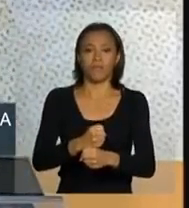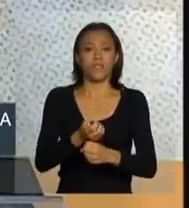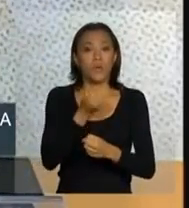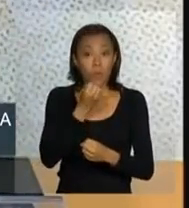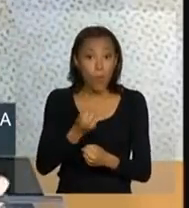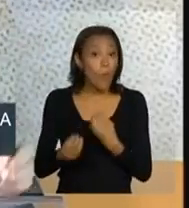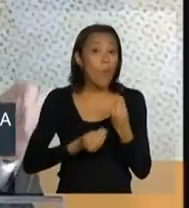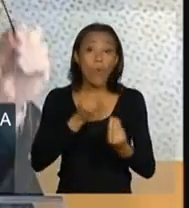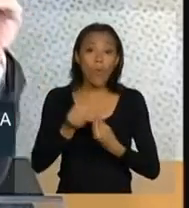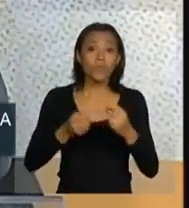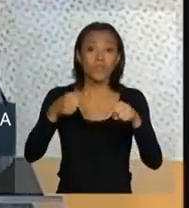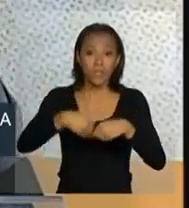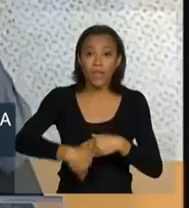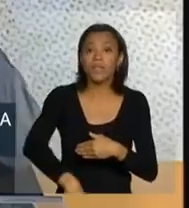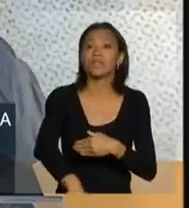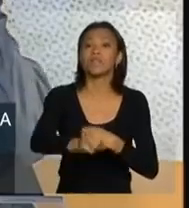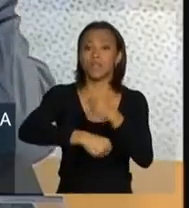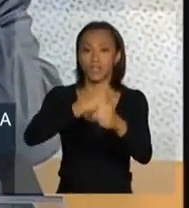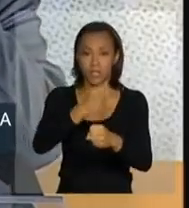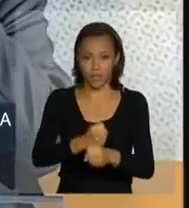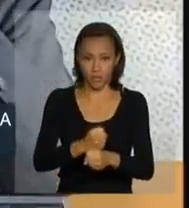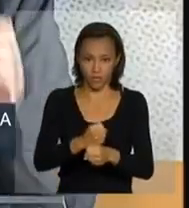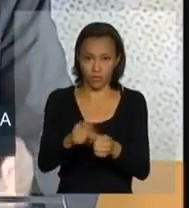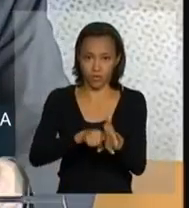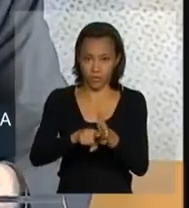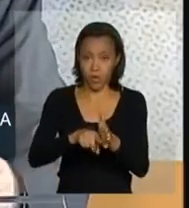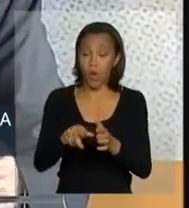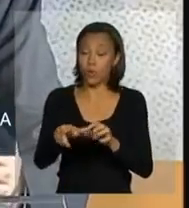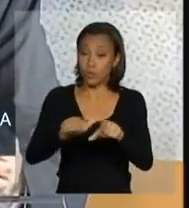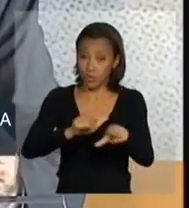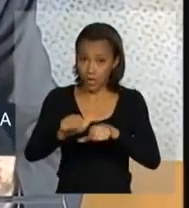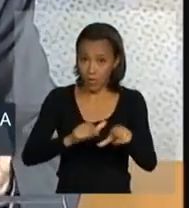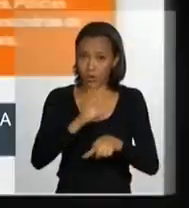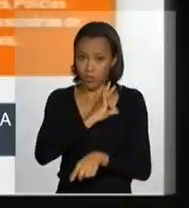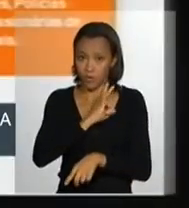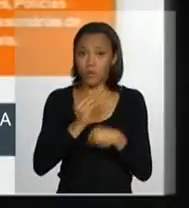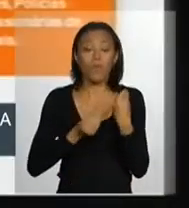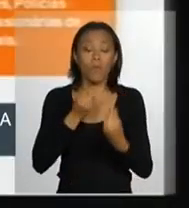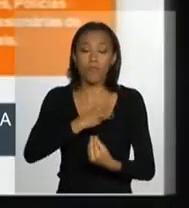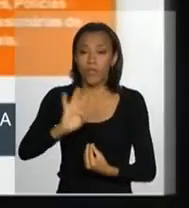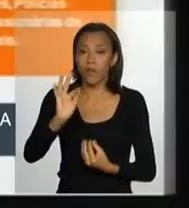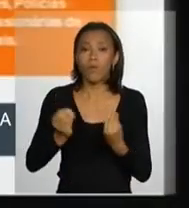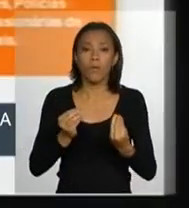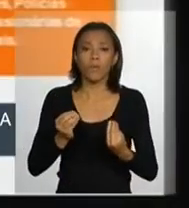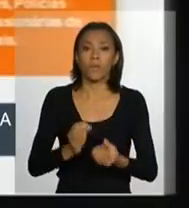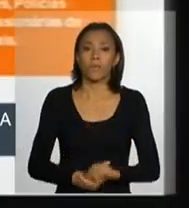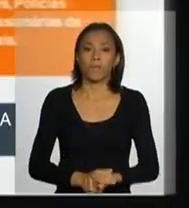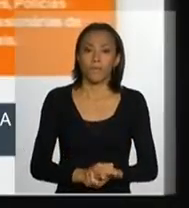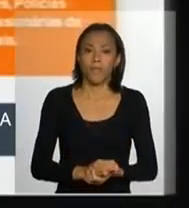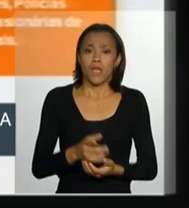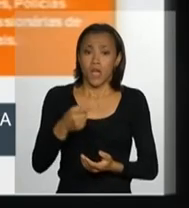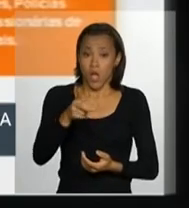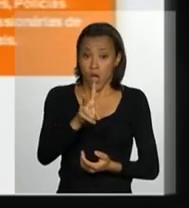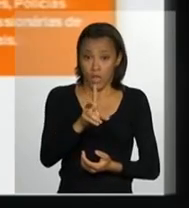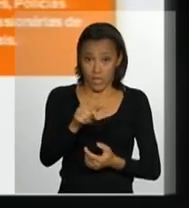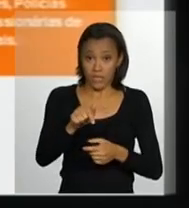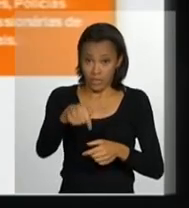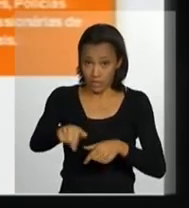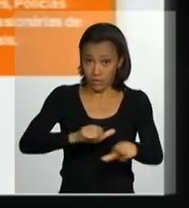operação este ano? A operação integrada que faremos no âmbito da operação rodovida,